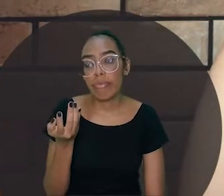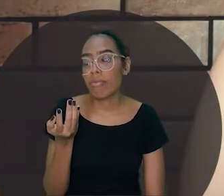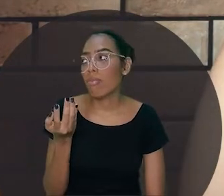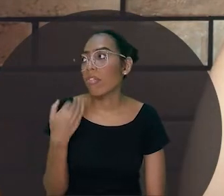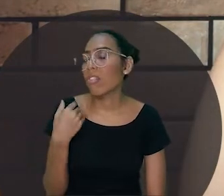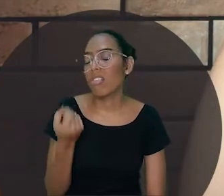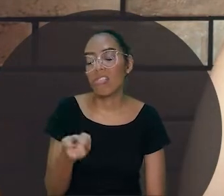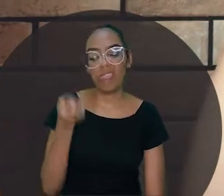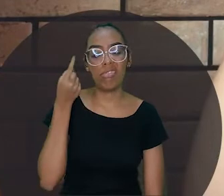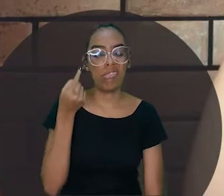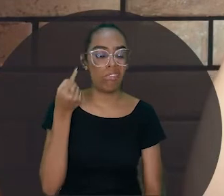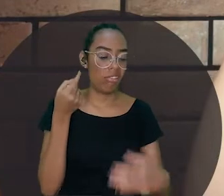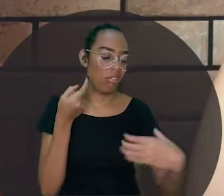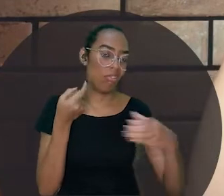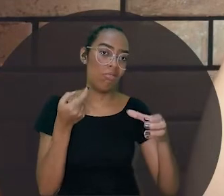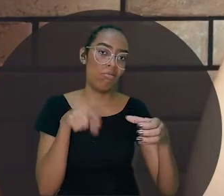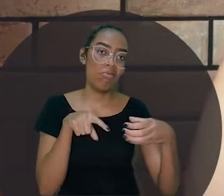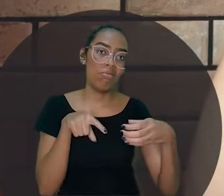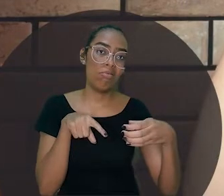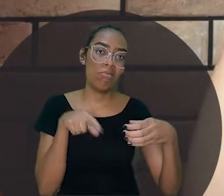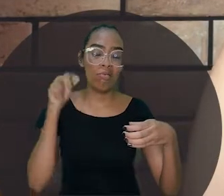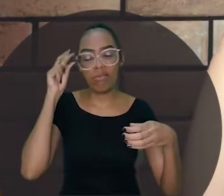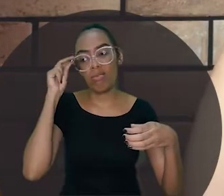acontecia nada. Ele olhava para o jarrinho